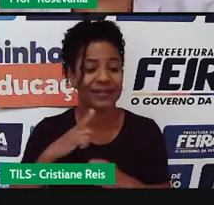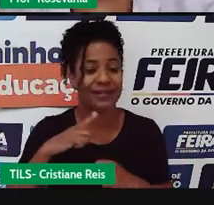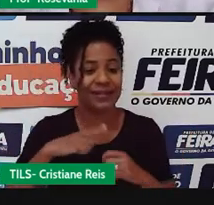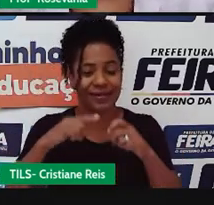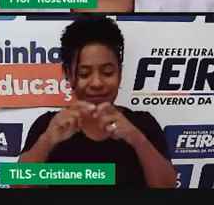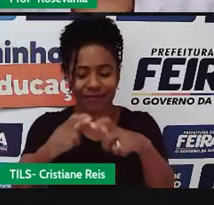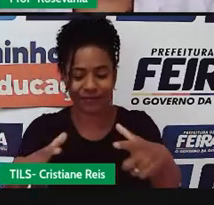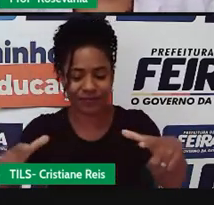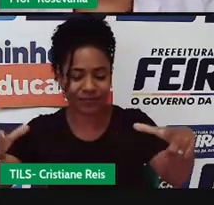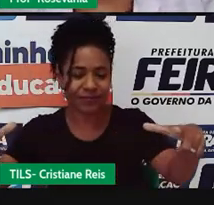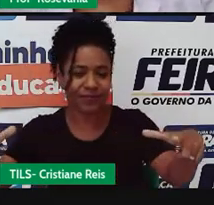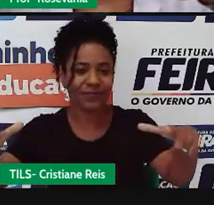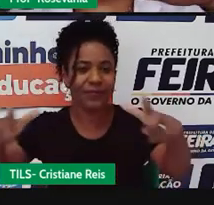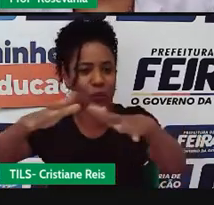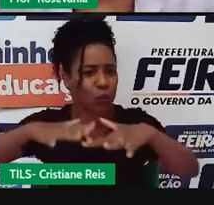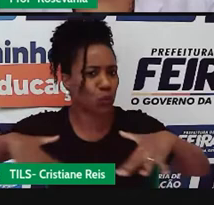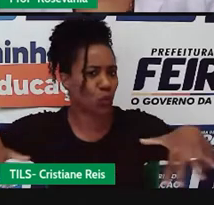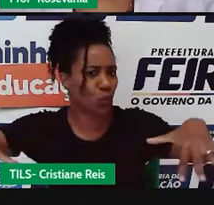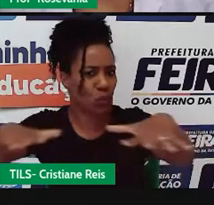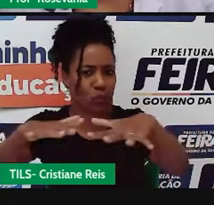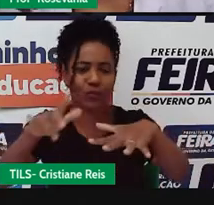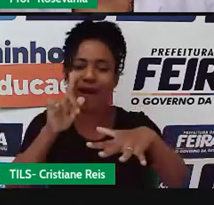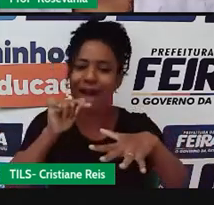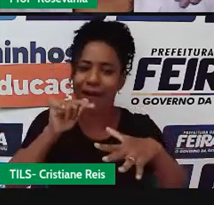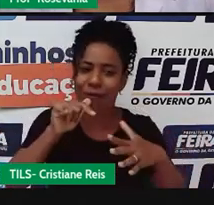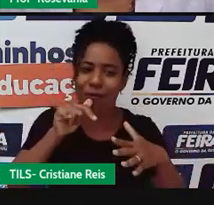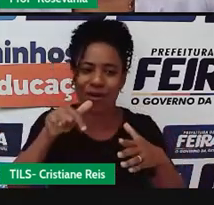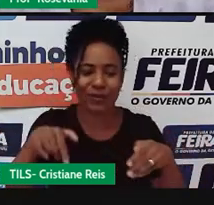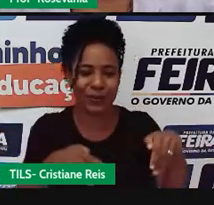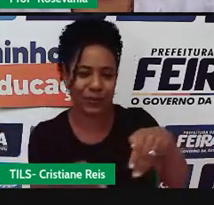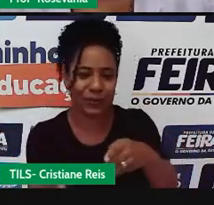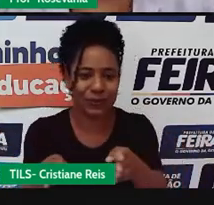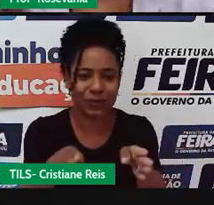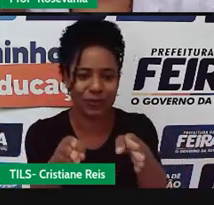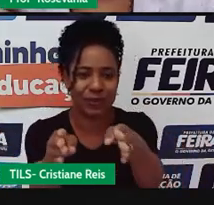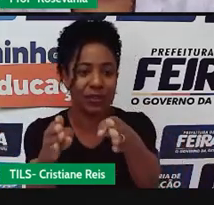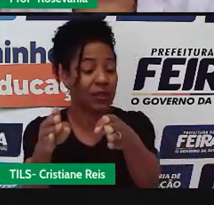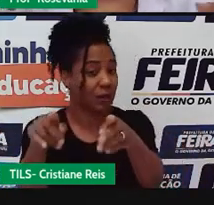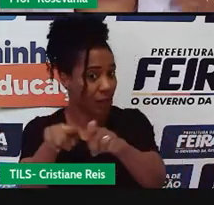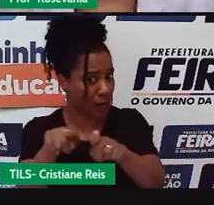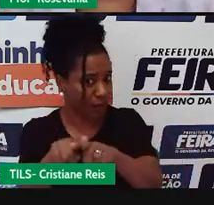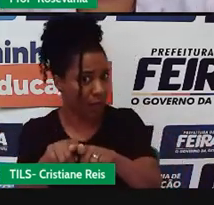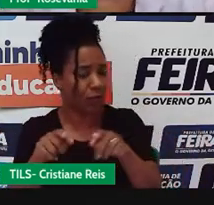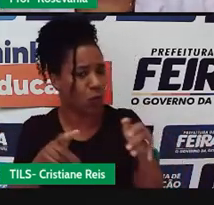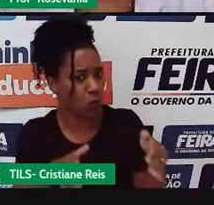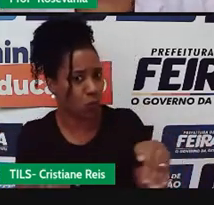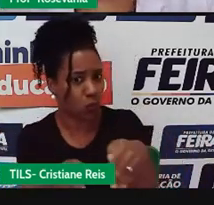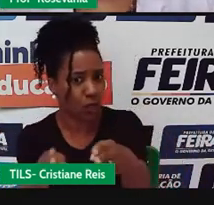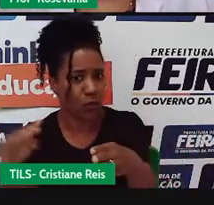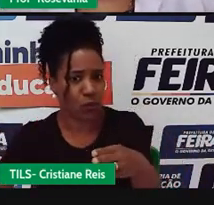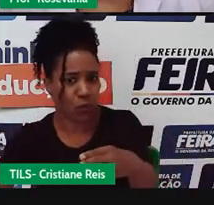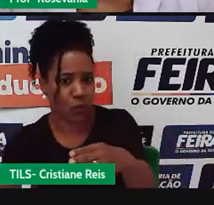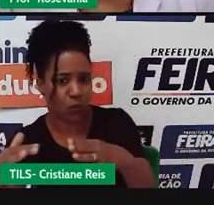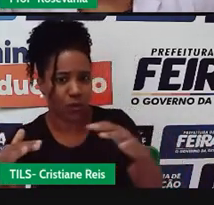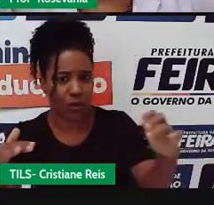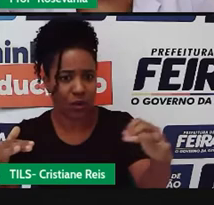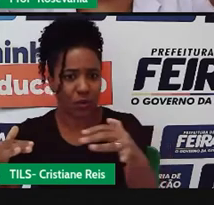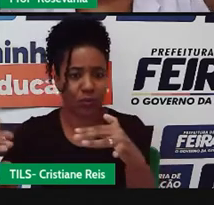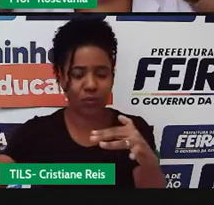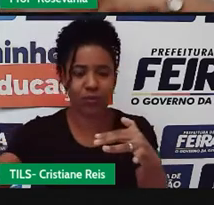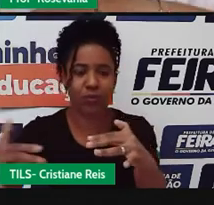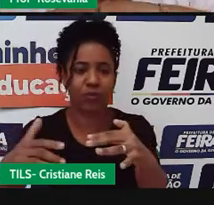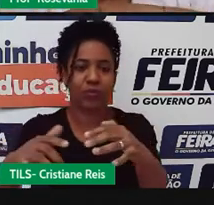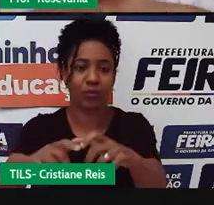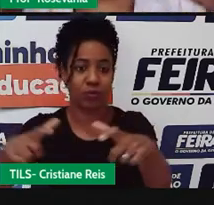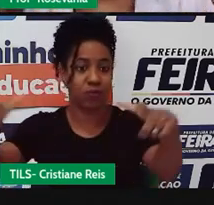exorricas, ou seja, todos os rios, né, mesmo os subafluentes, os afluentes, no principal, eles vão tudo parar